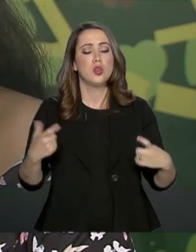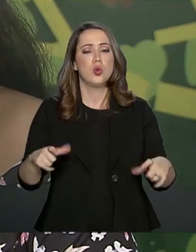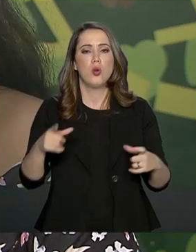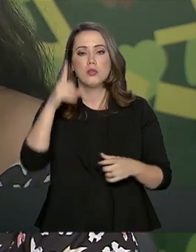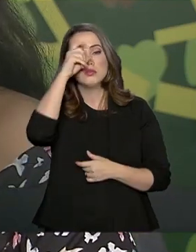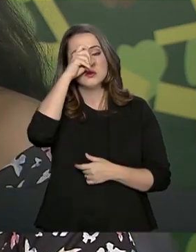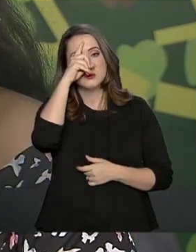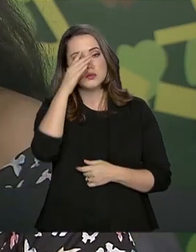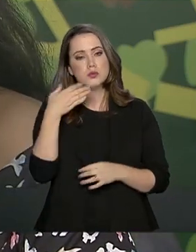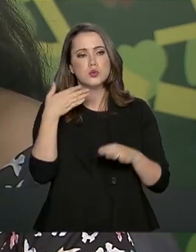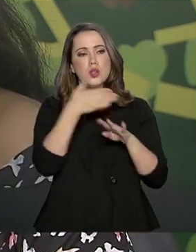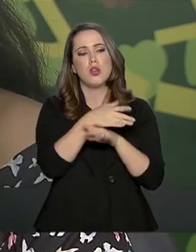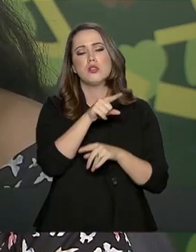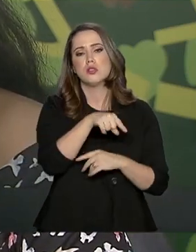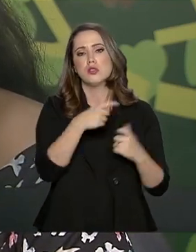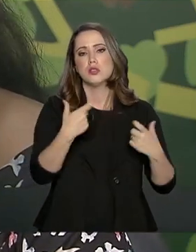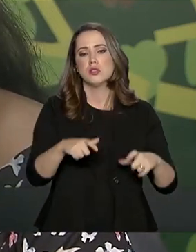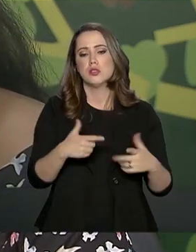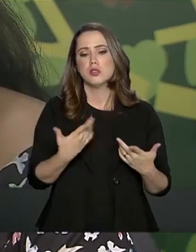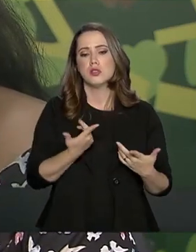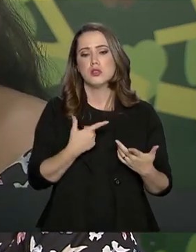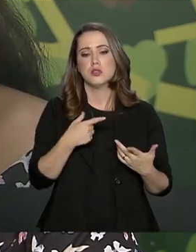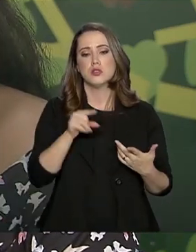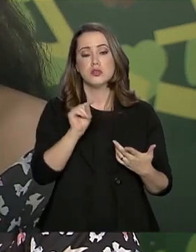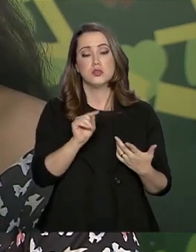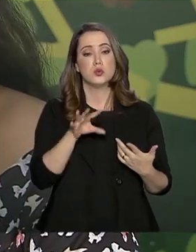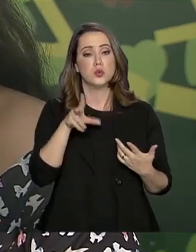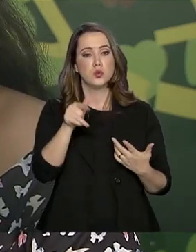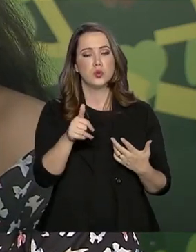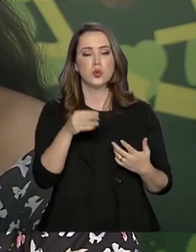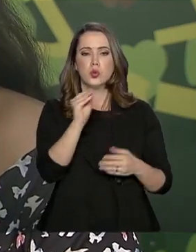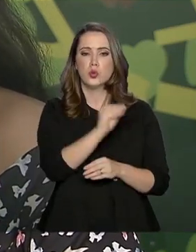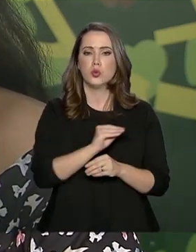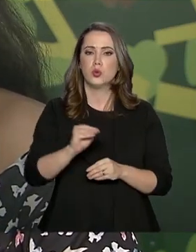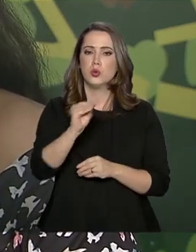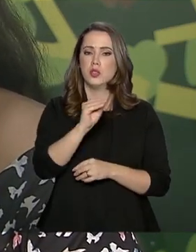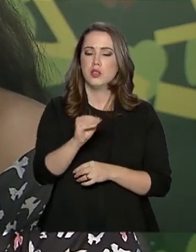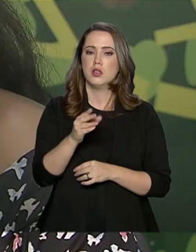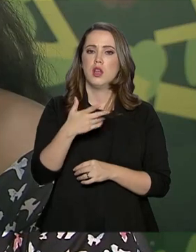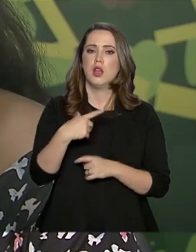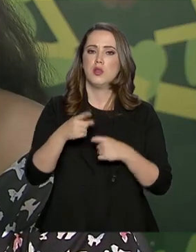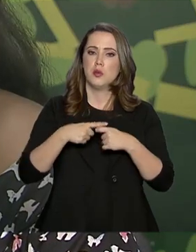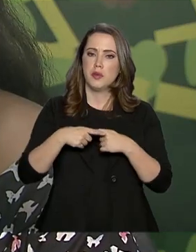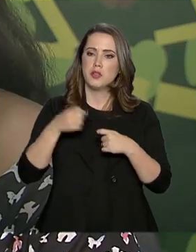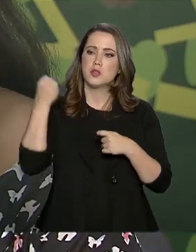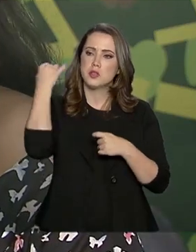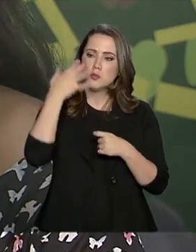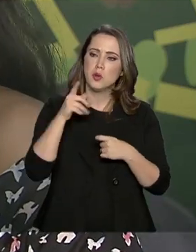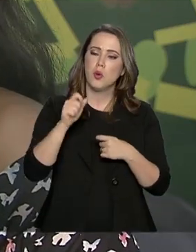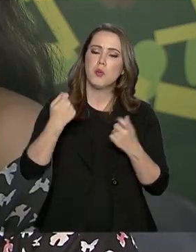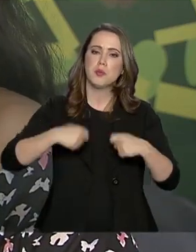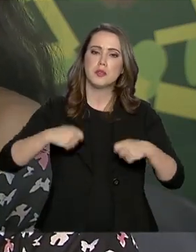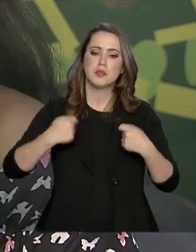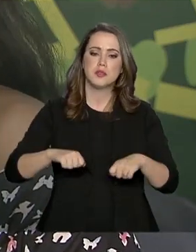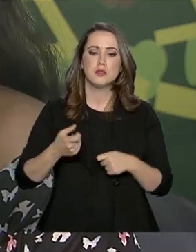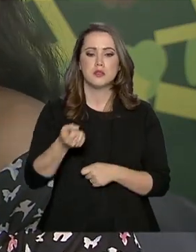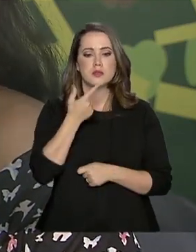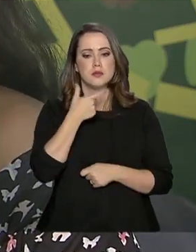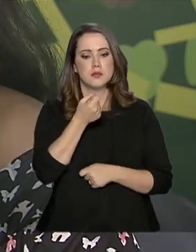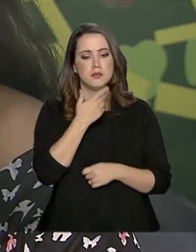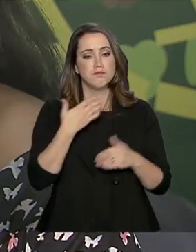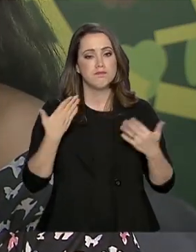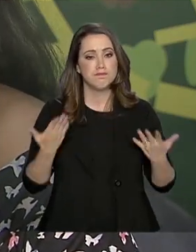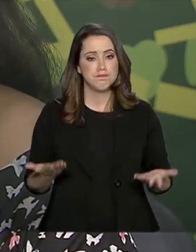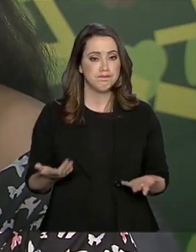Chegando lá, foi disponibilizado todo o tratamento certinho, o médico contou o que eu precisava e os remédios que eu